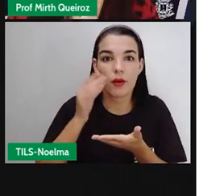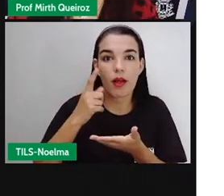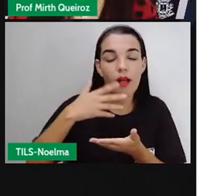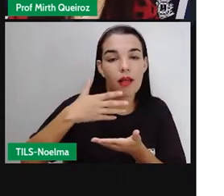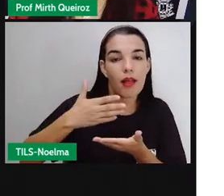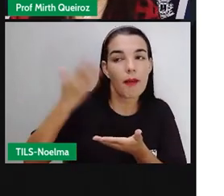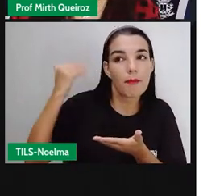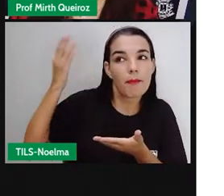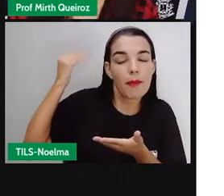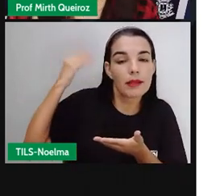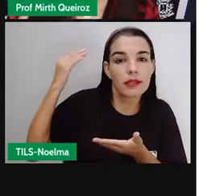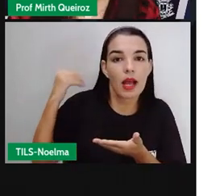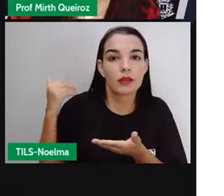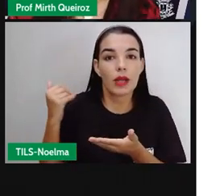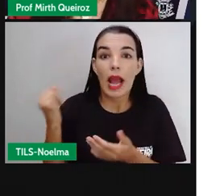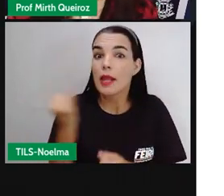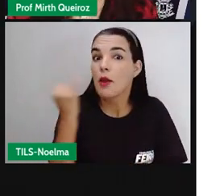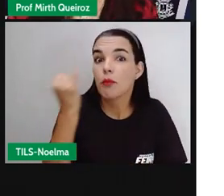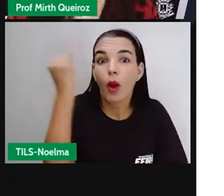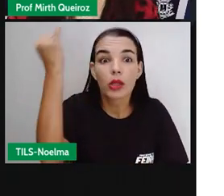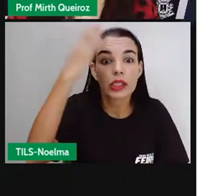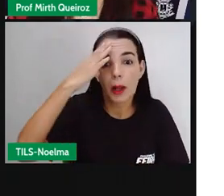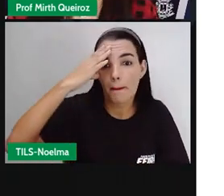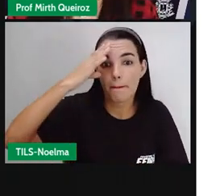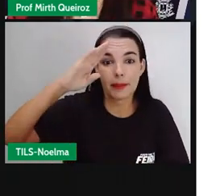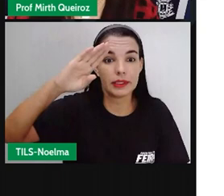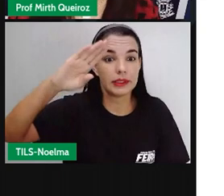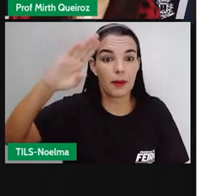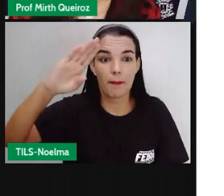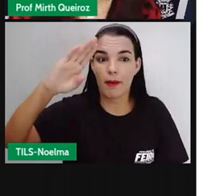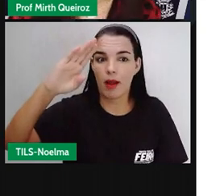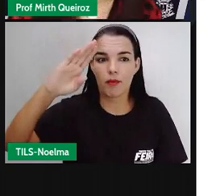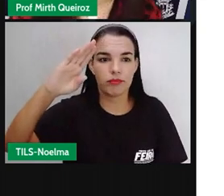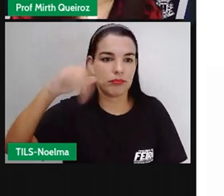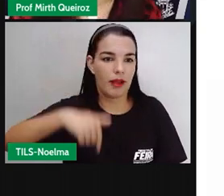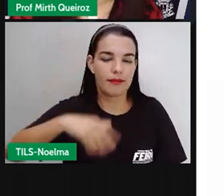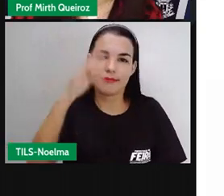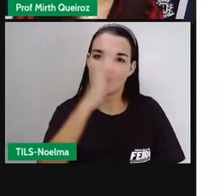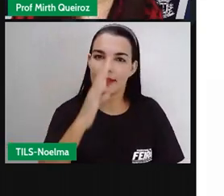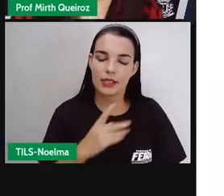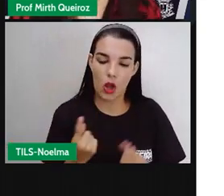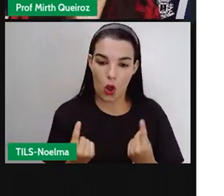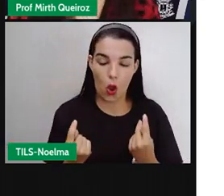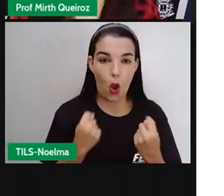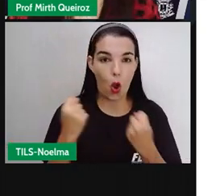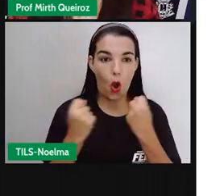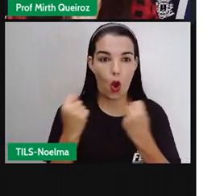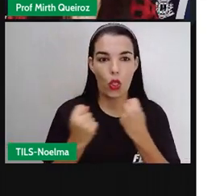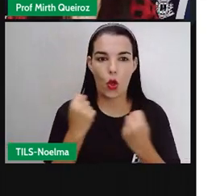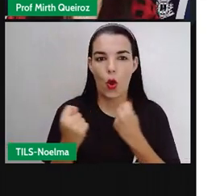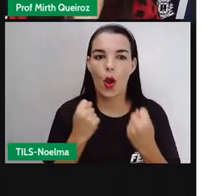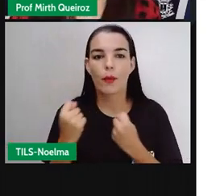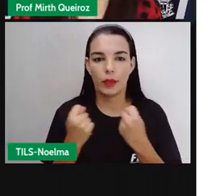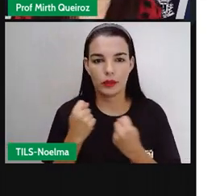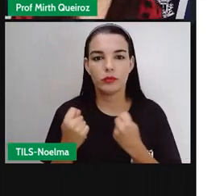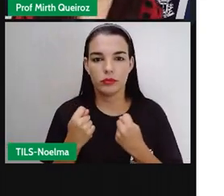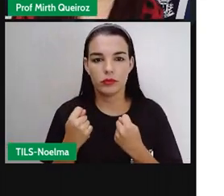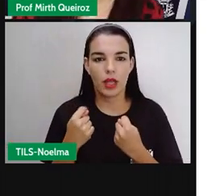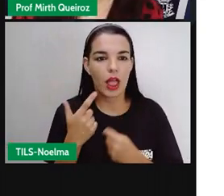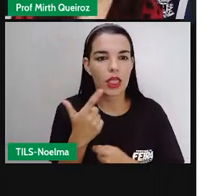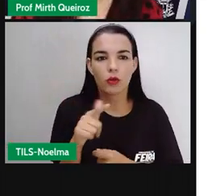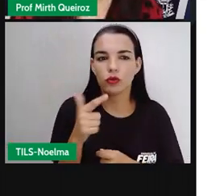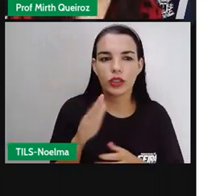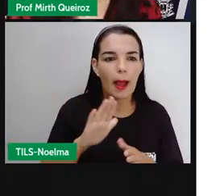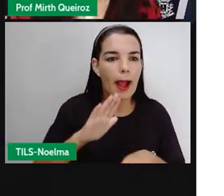da exportação brasileira. Já não era mais o açúcar, já não era mais o pau-brasil, já não era mais a